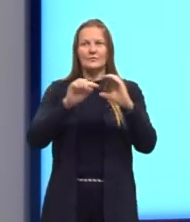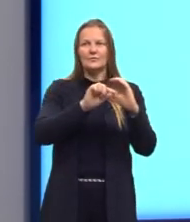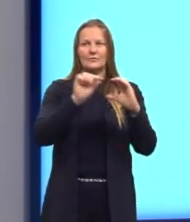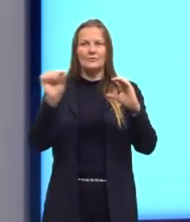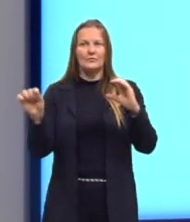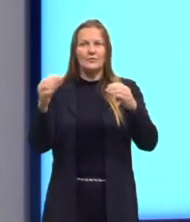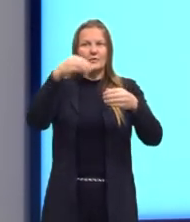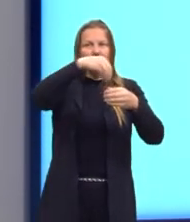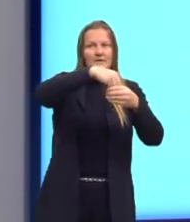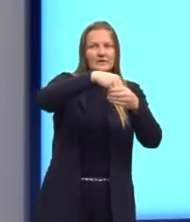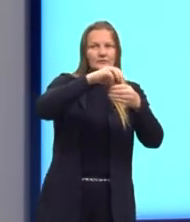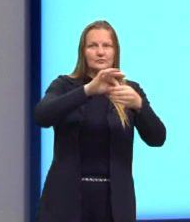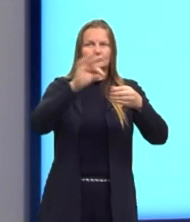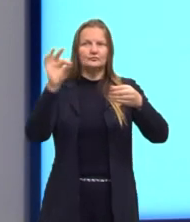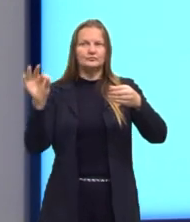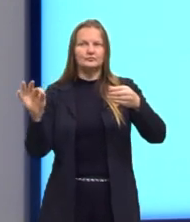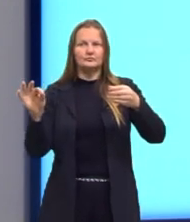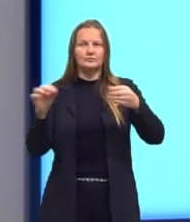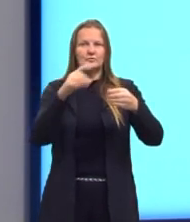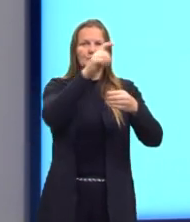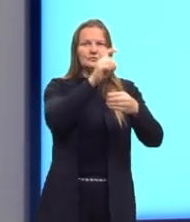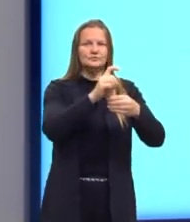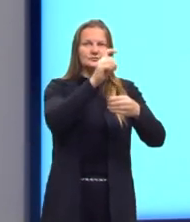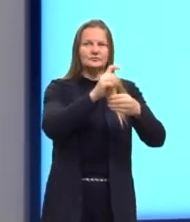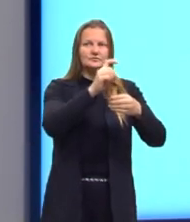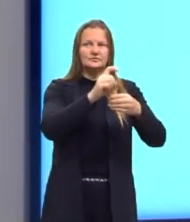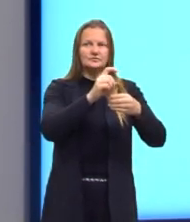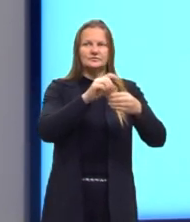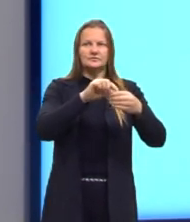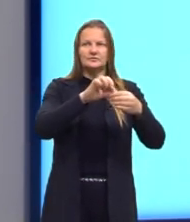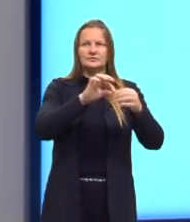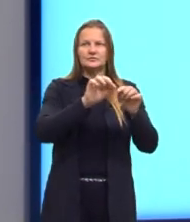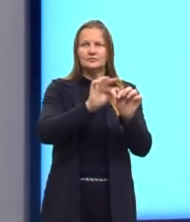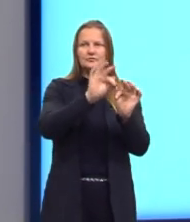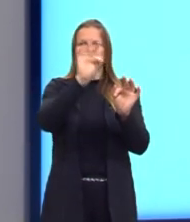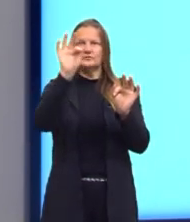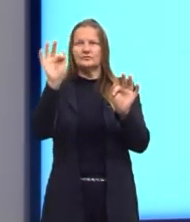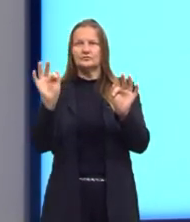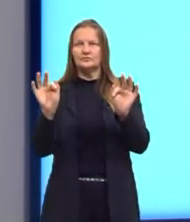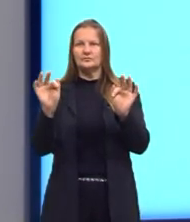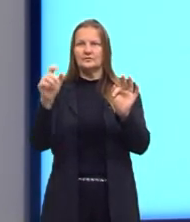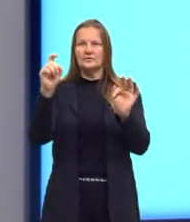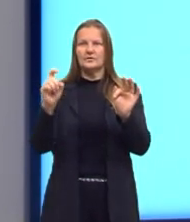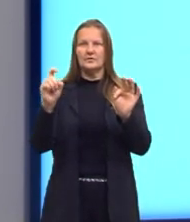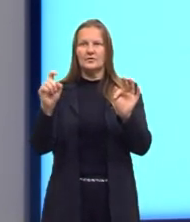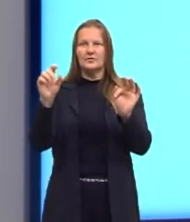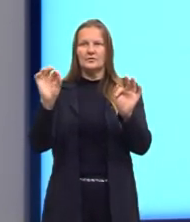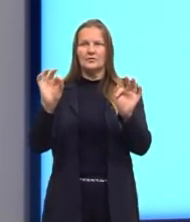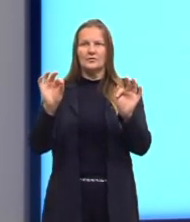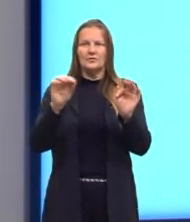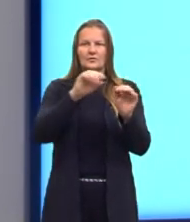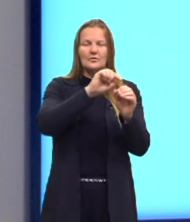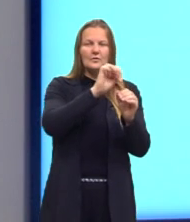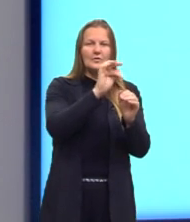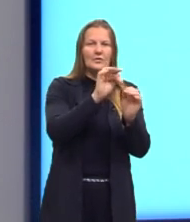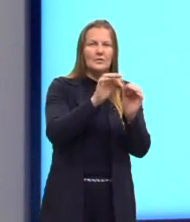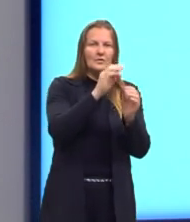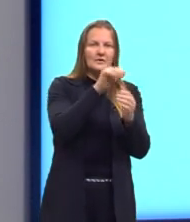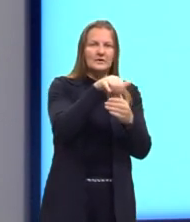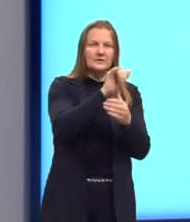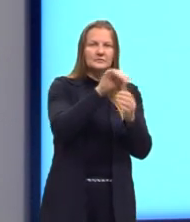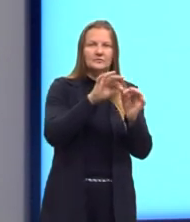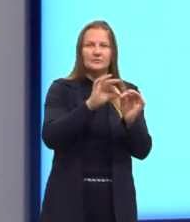elementos, né? O x, ele está em função ali de A, o y está em função de B,